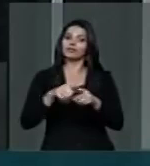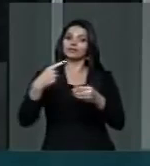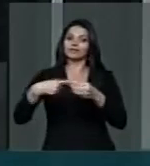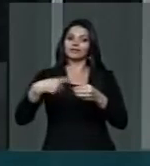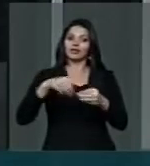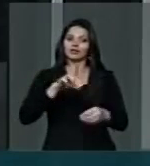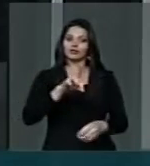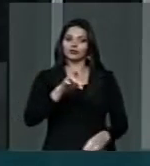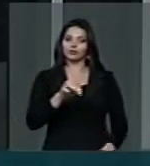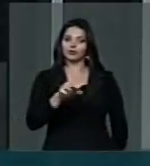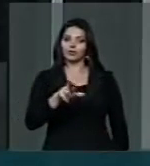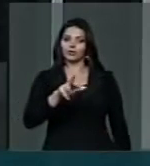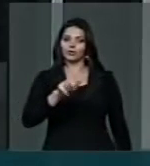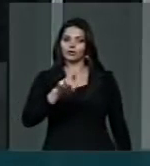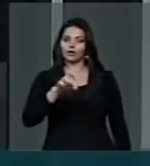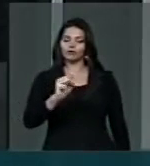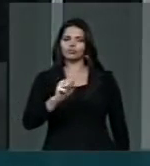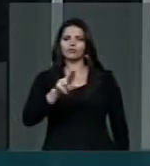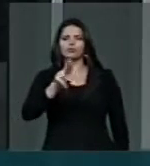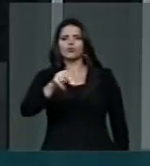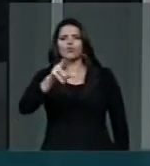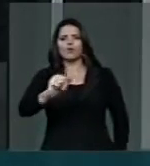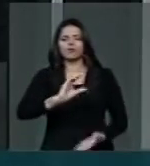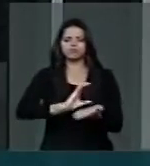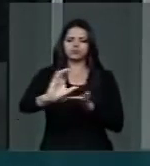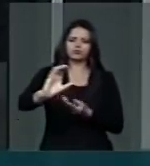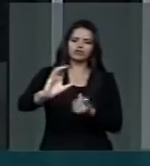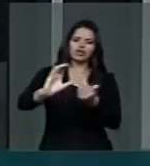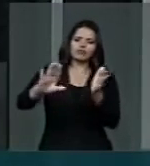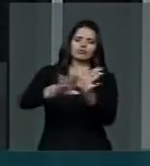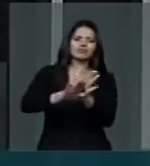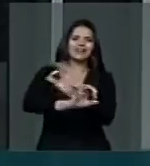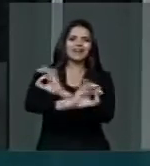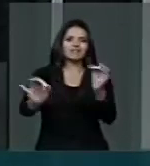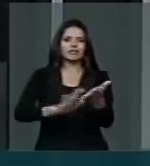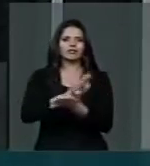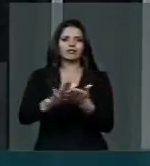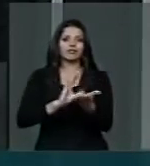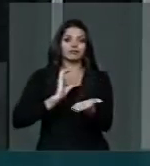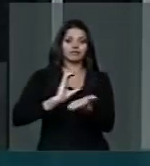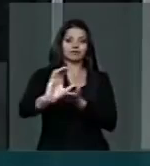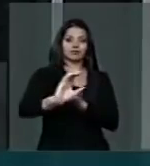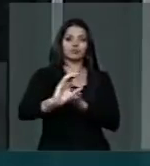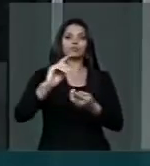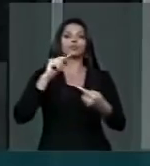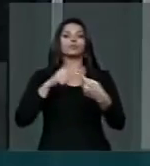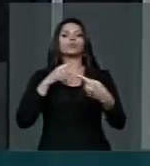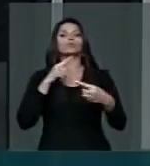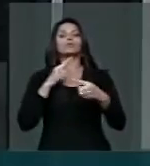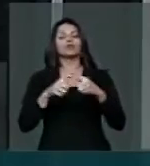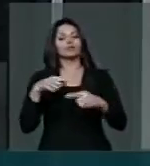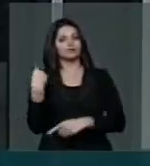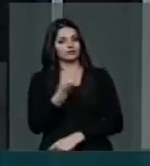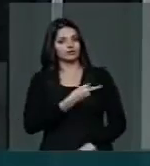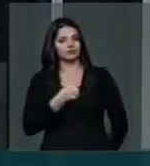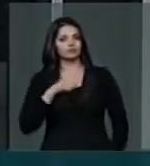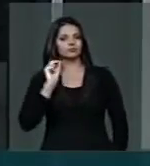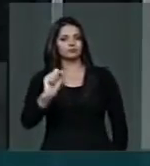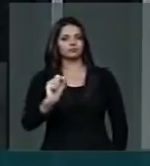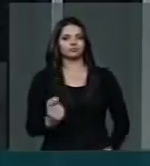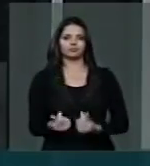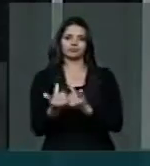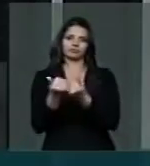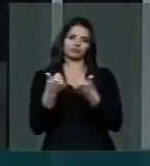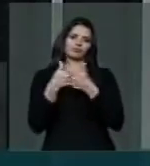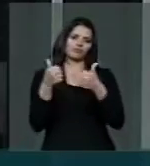nunca viram esse benefício chegar. E esse benefício também se encontra. razão na medida em que o preço do